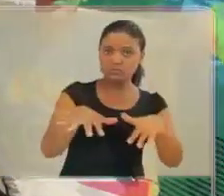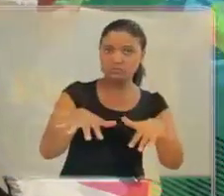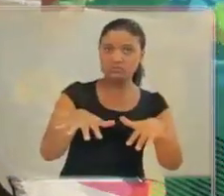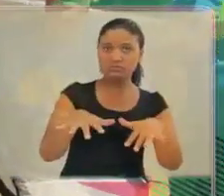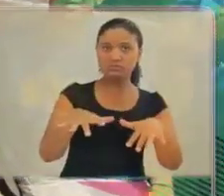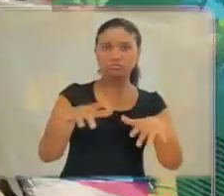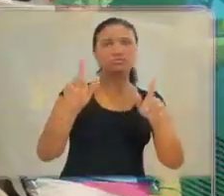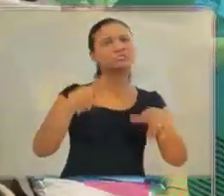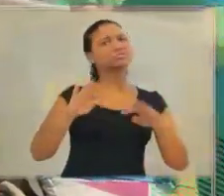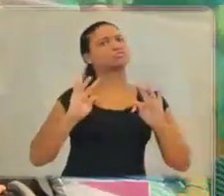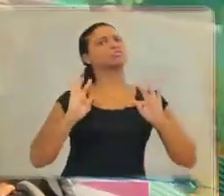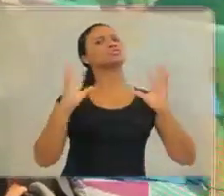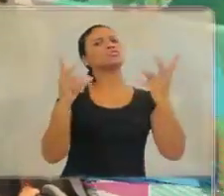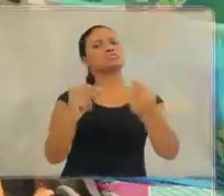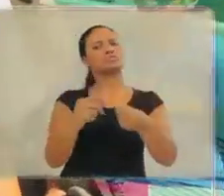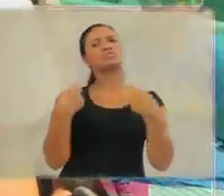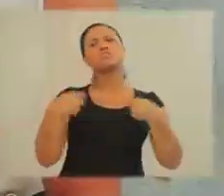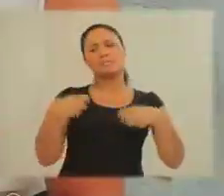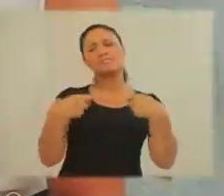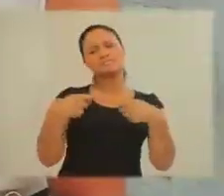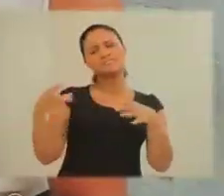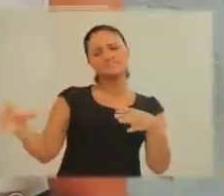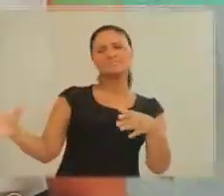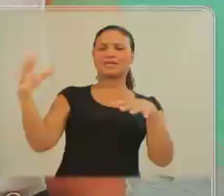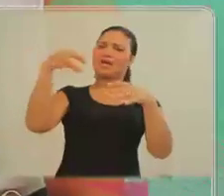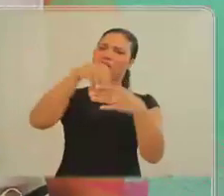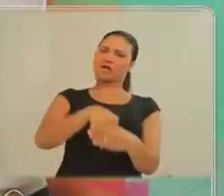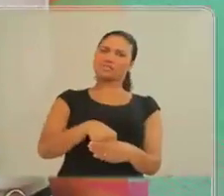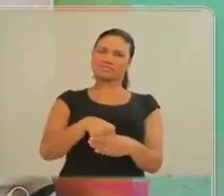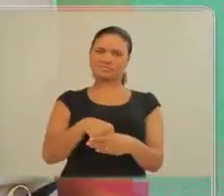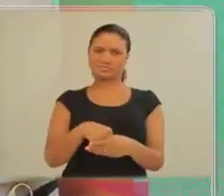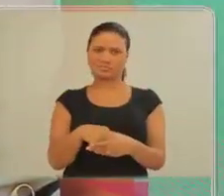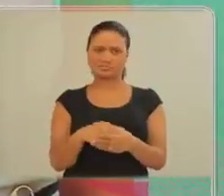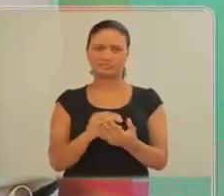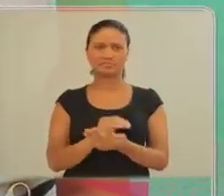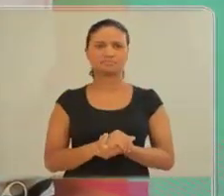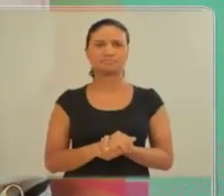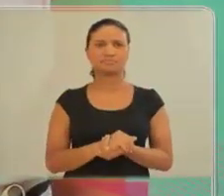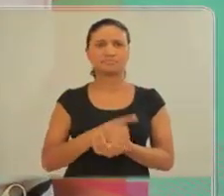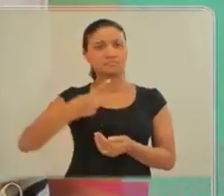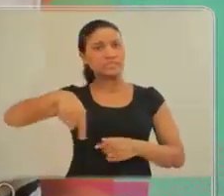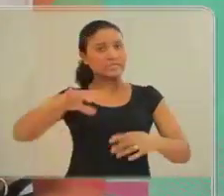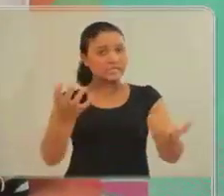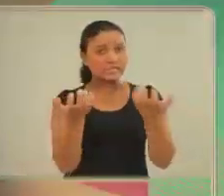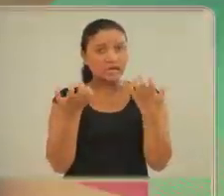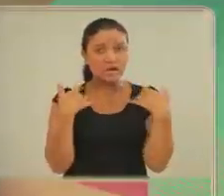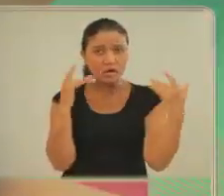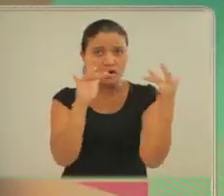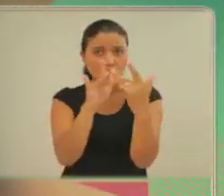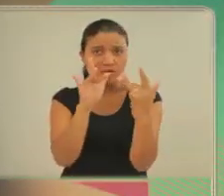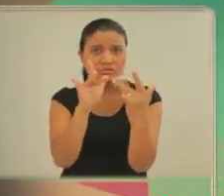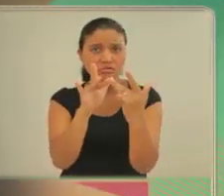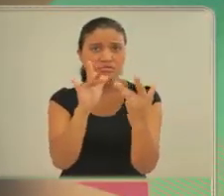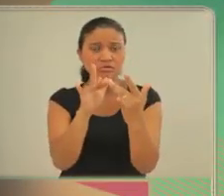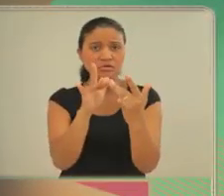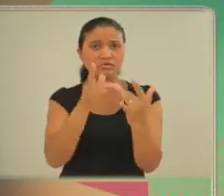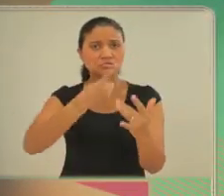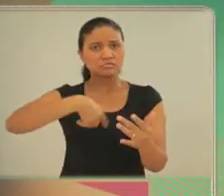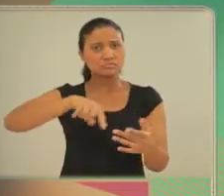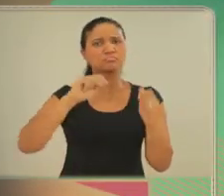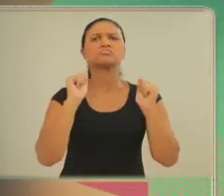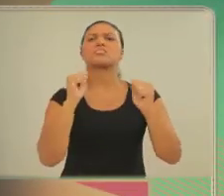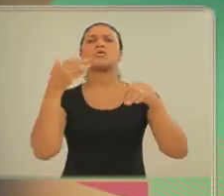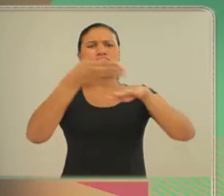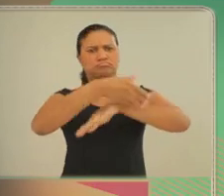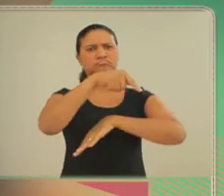mundo mais acessível com gente. A inclusão é tudo, e todos precisam de inclusão. Para entrar em contato com a gente, você pode